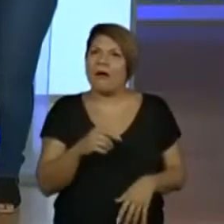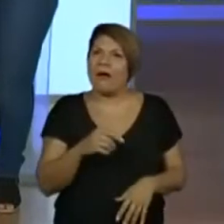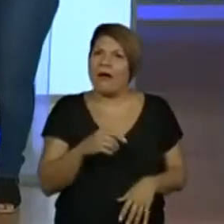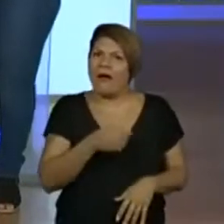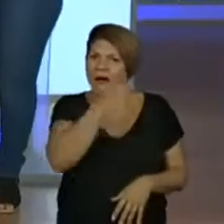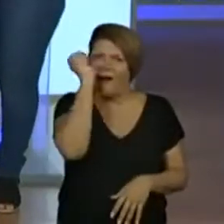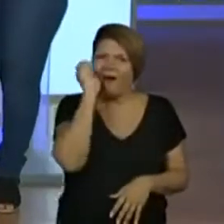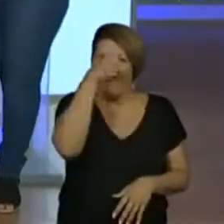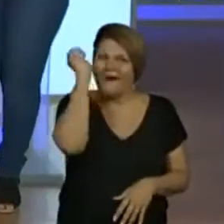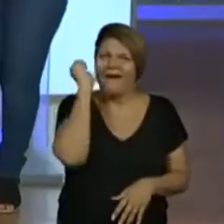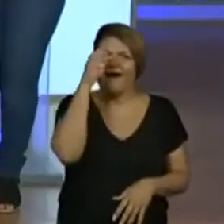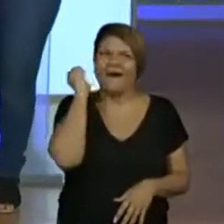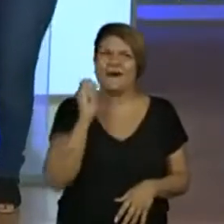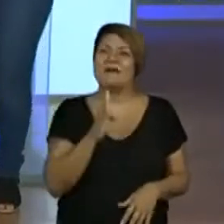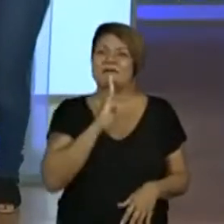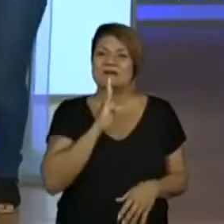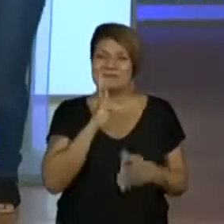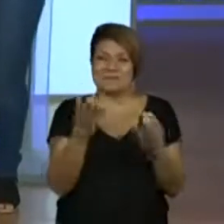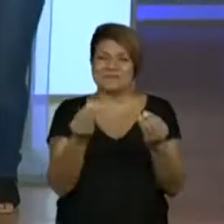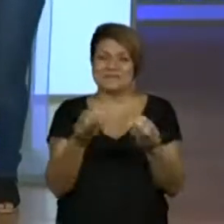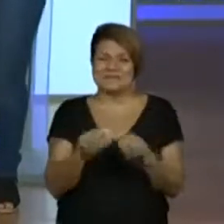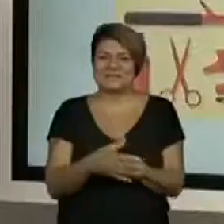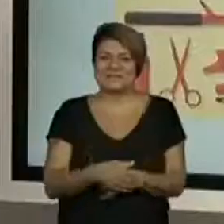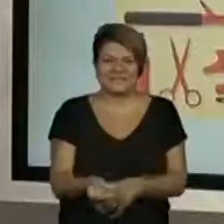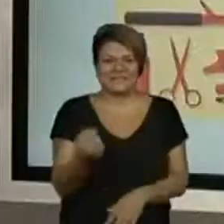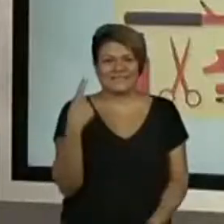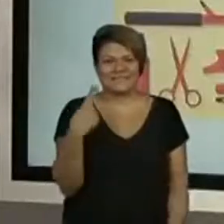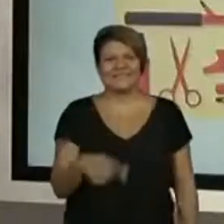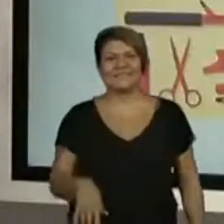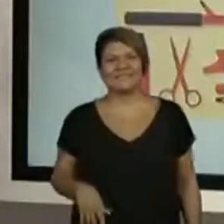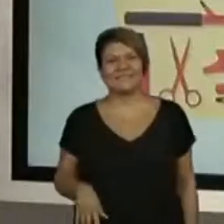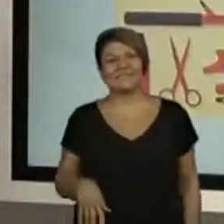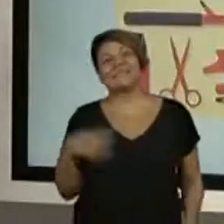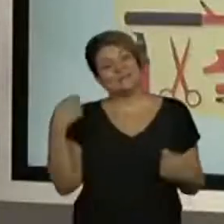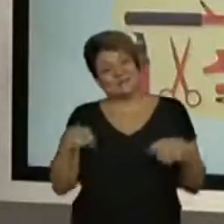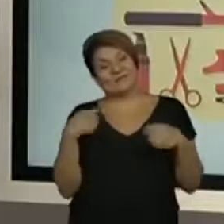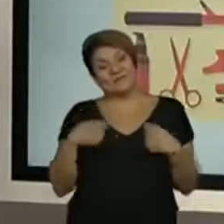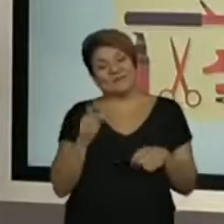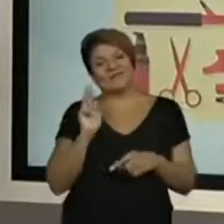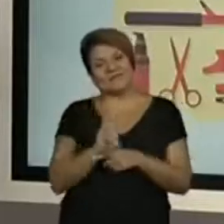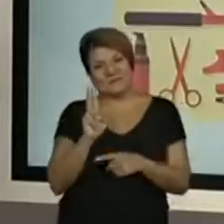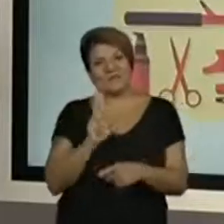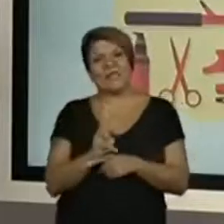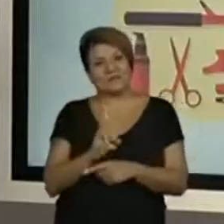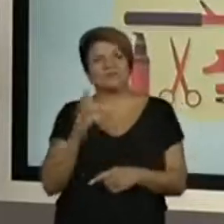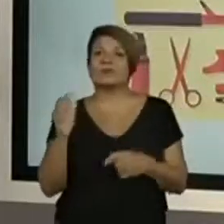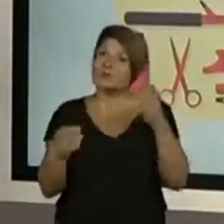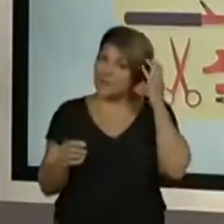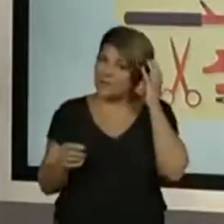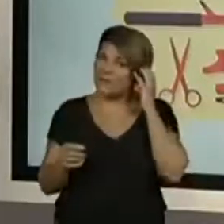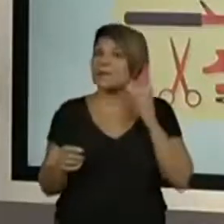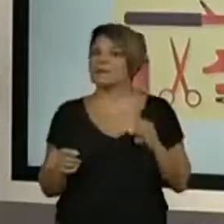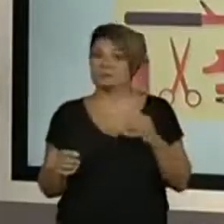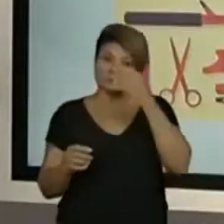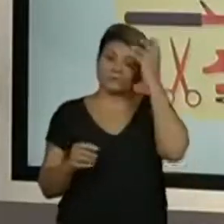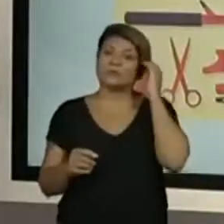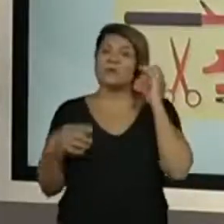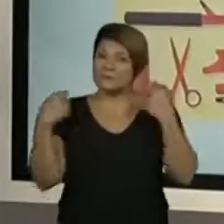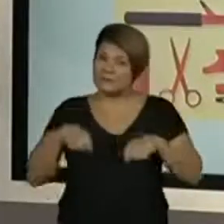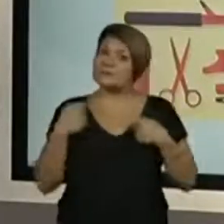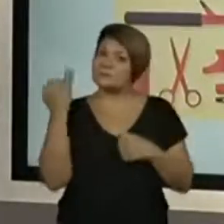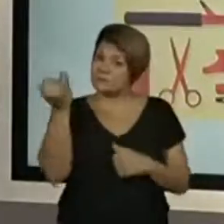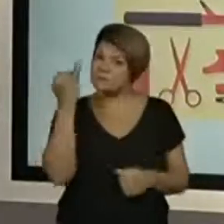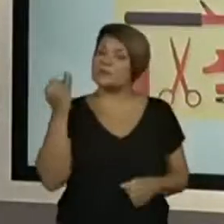É? Ah, olha lá. Então, a gente precisa cuidar muito dos cabelos. É sempre muito